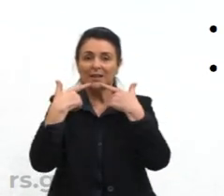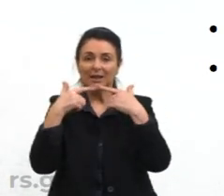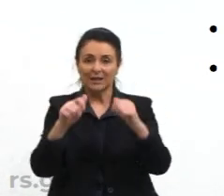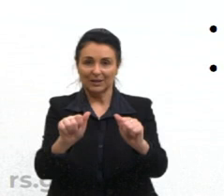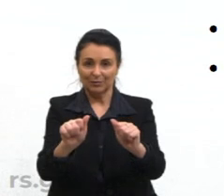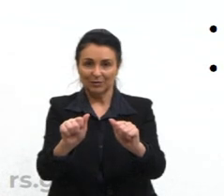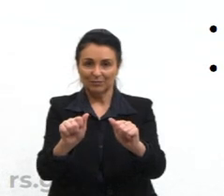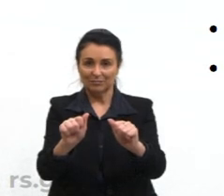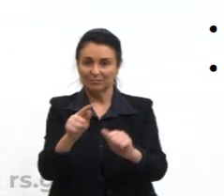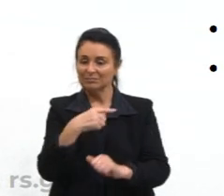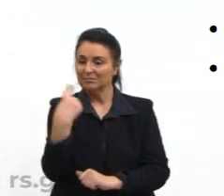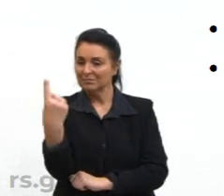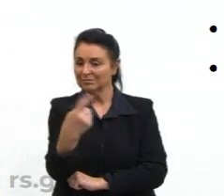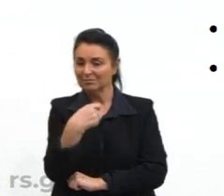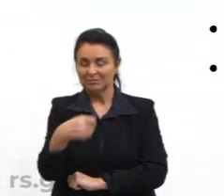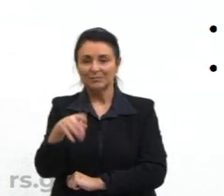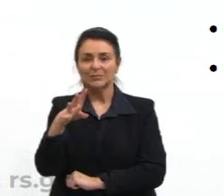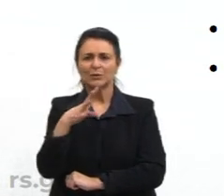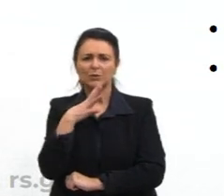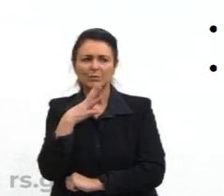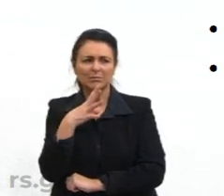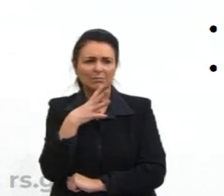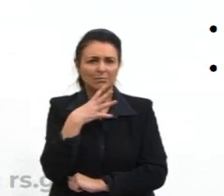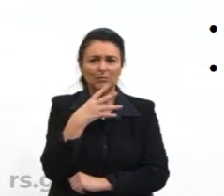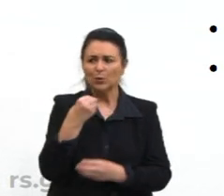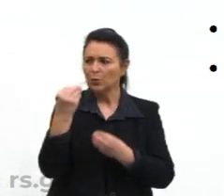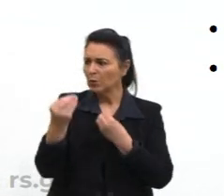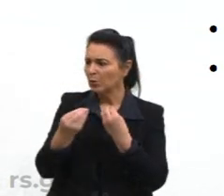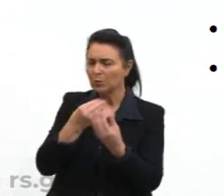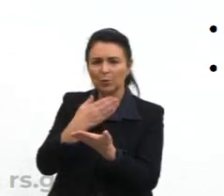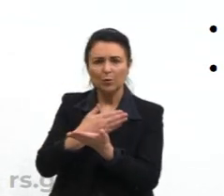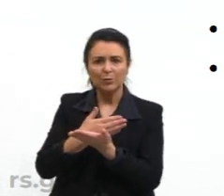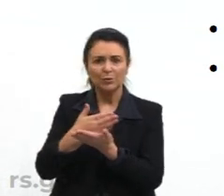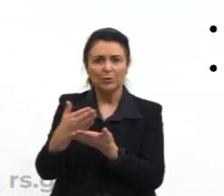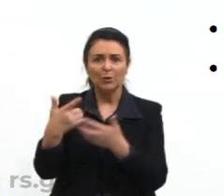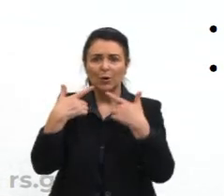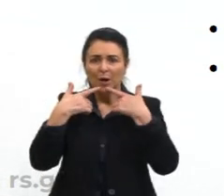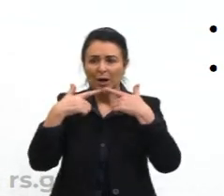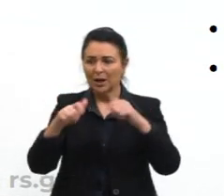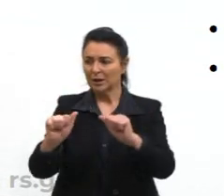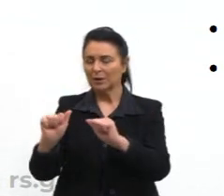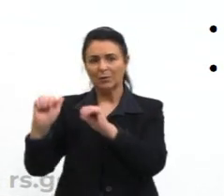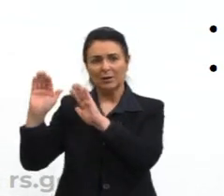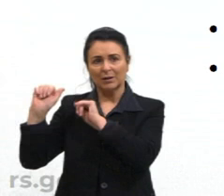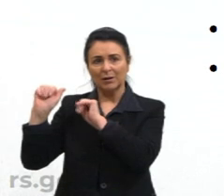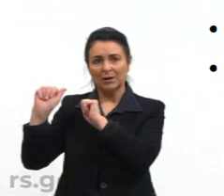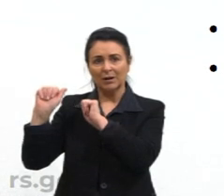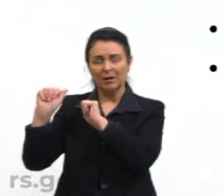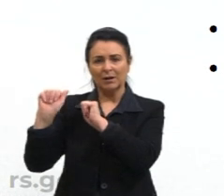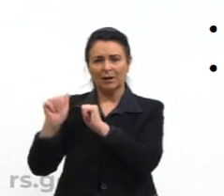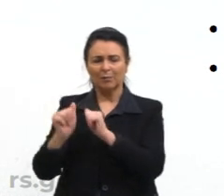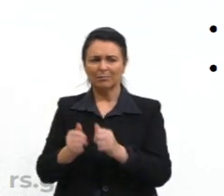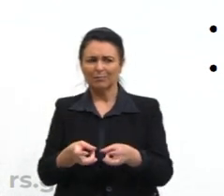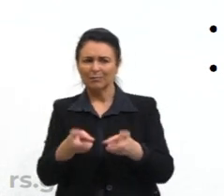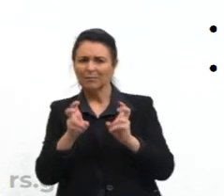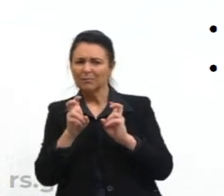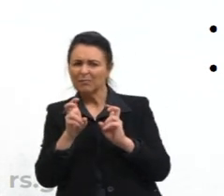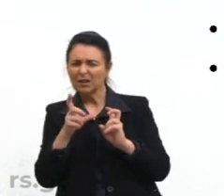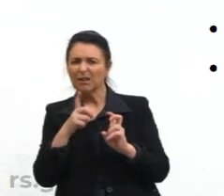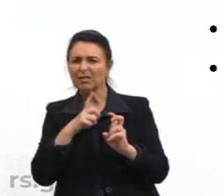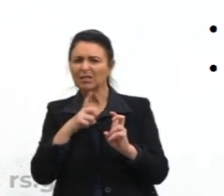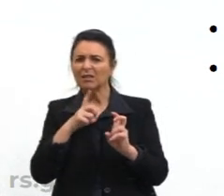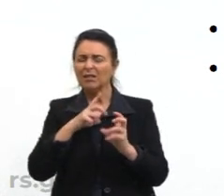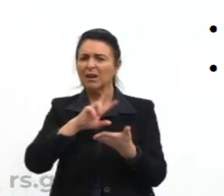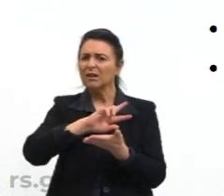precisamos conhecer de onde vem a língua espanhola, perceber se realmente existe uma